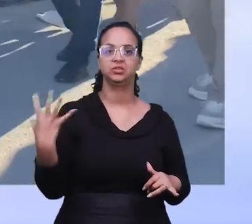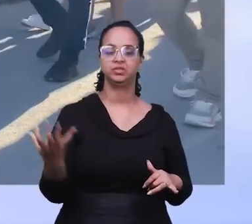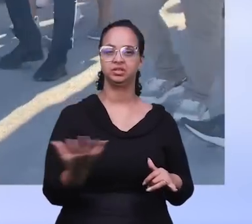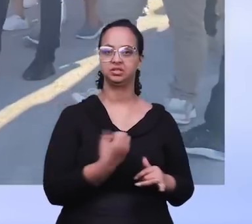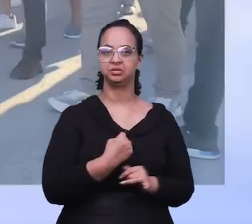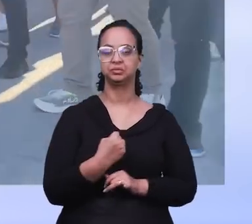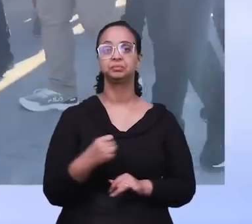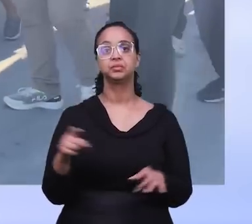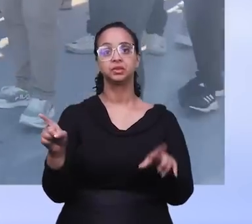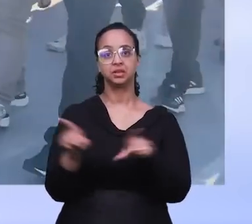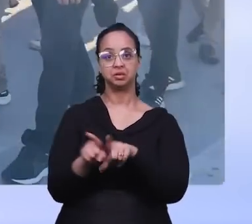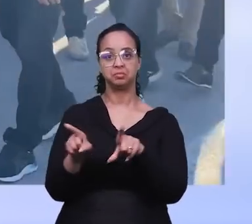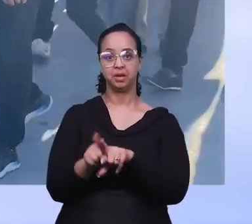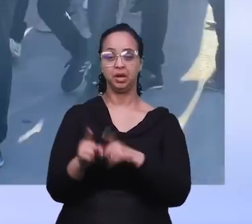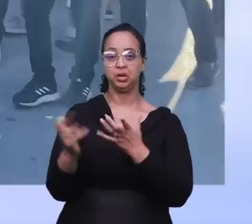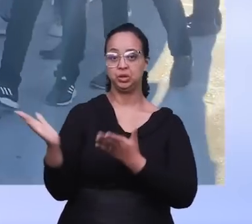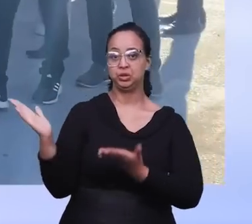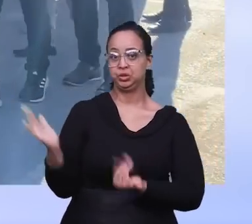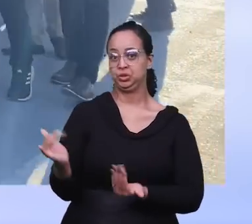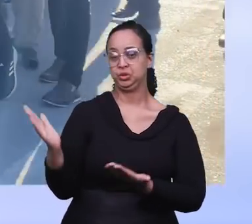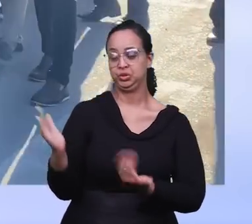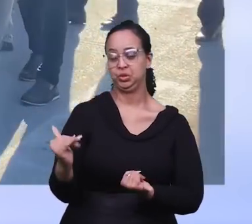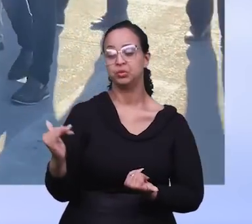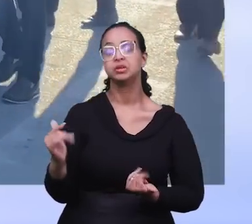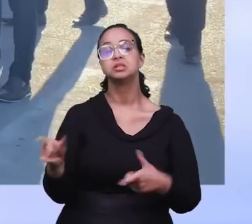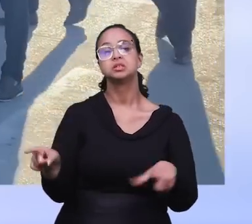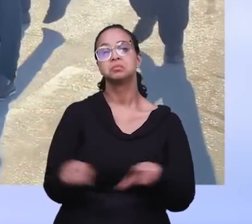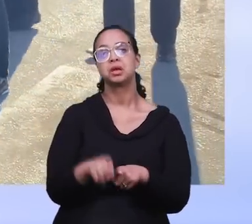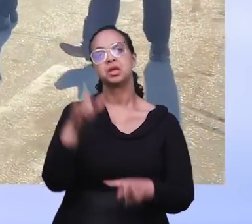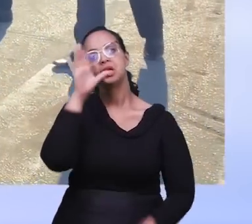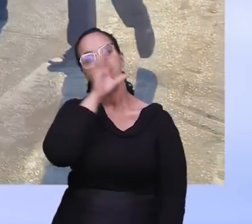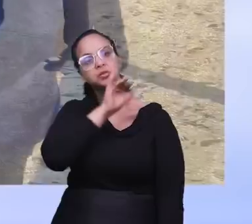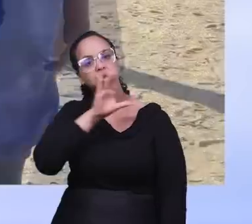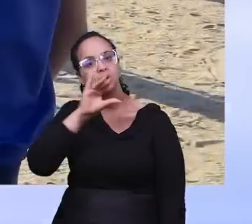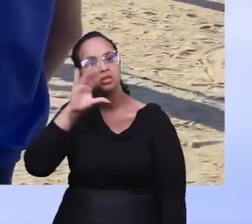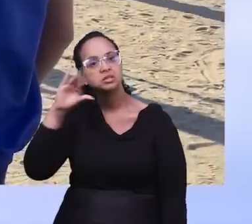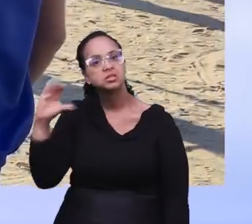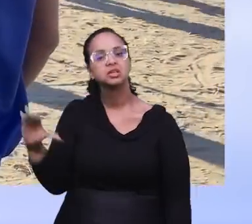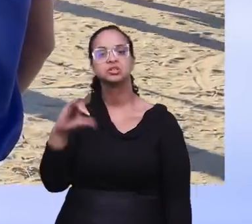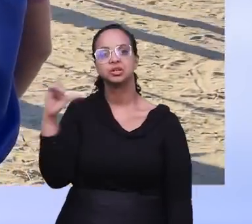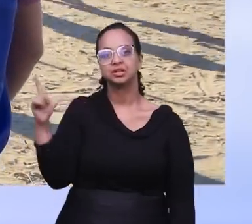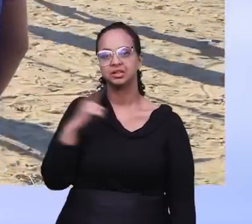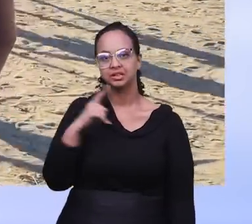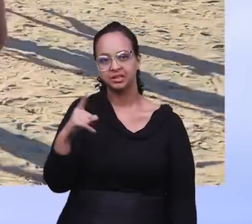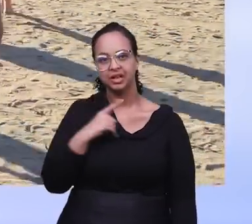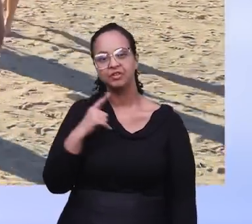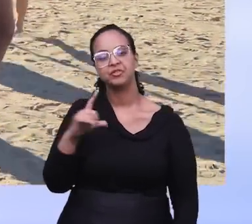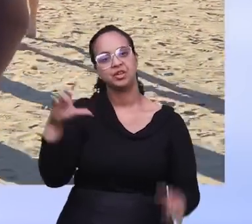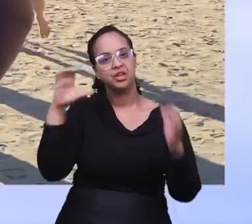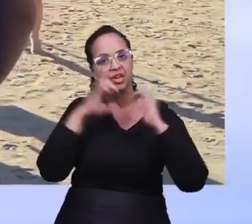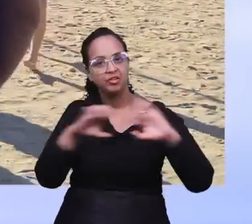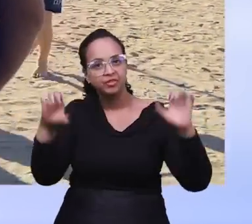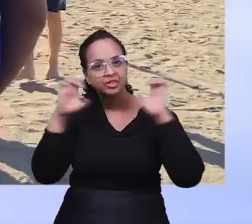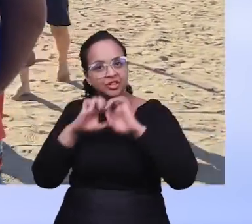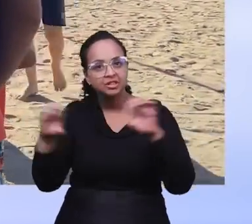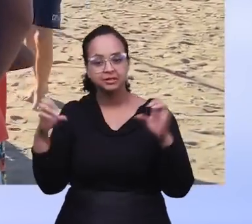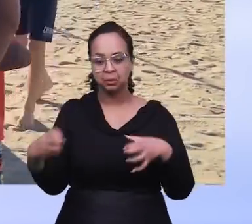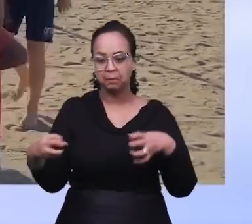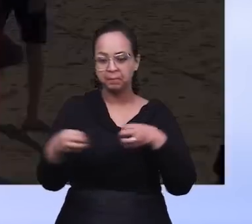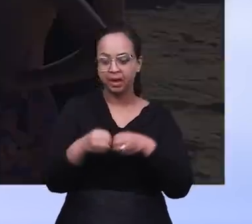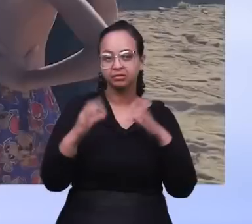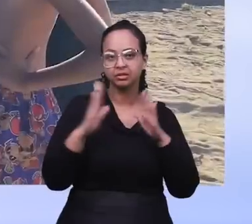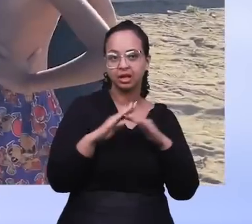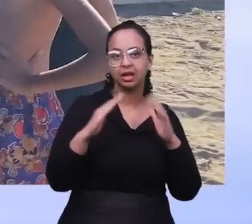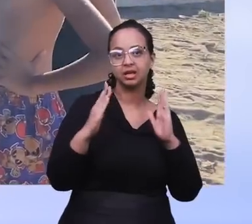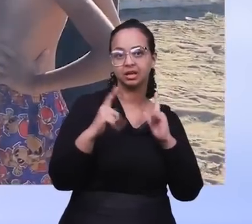de almas. O outro trabalho foi com os jovens e adolescentes da ICM Jardim Royal. Eles realizaram uma evangelização na região